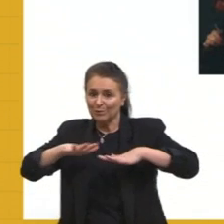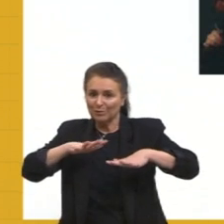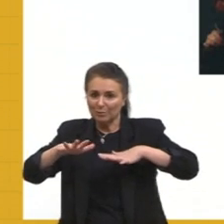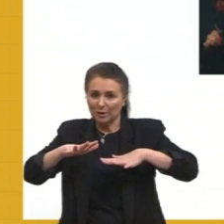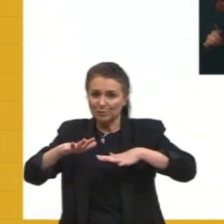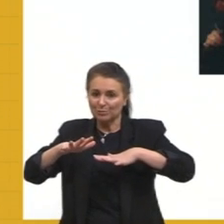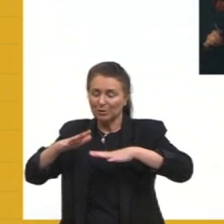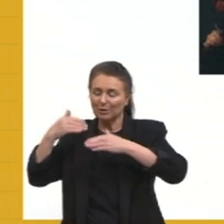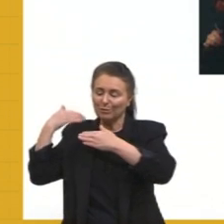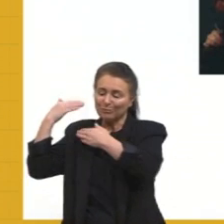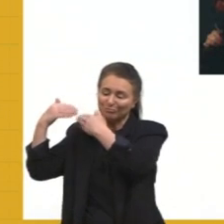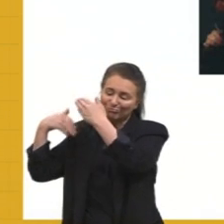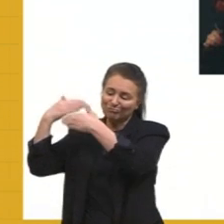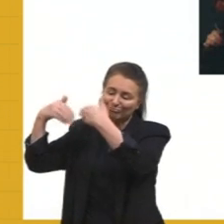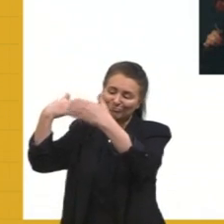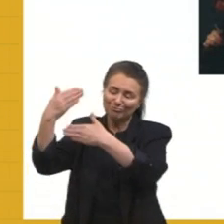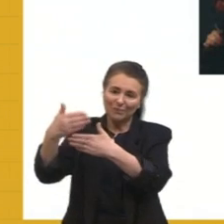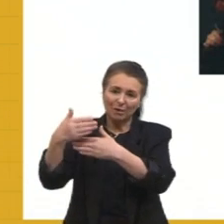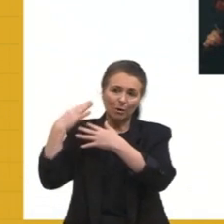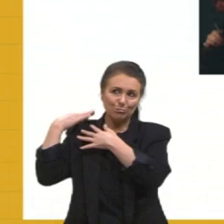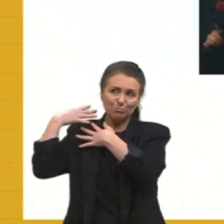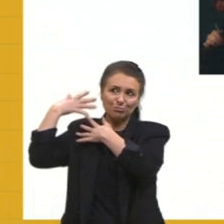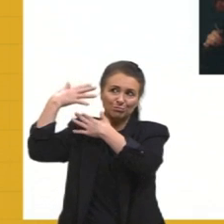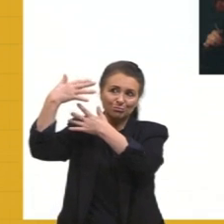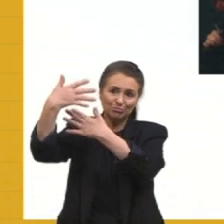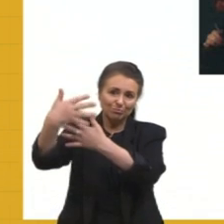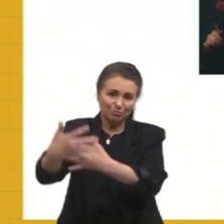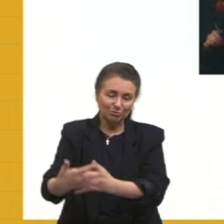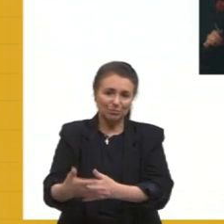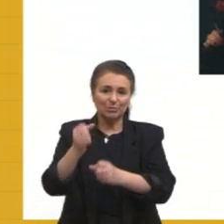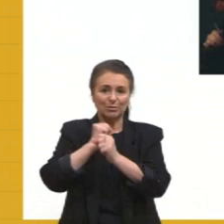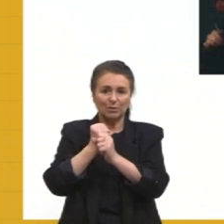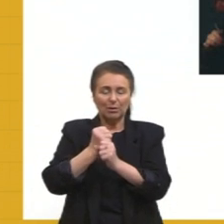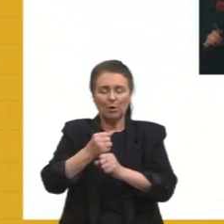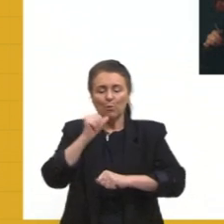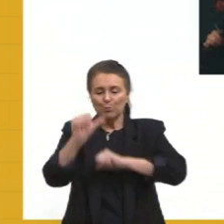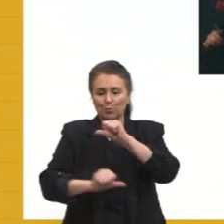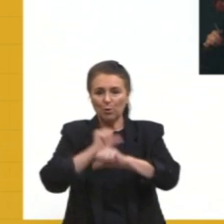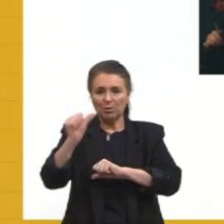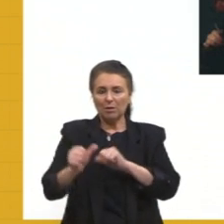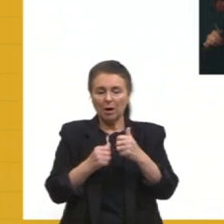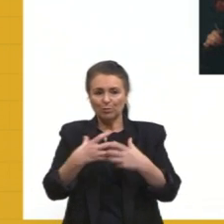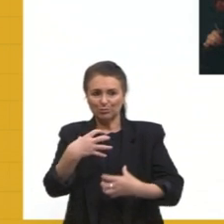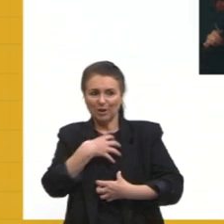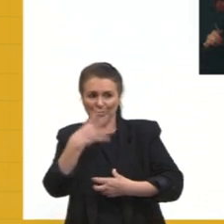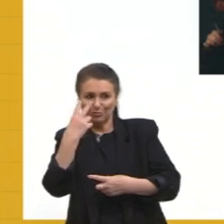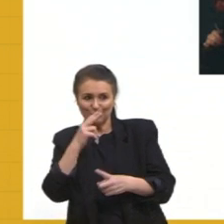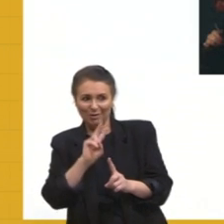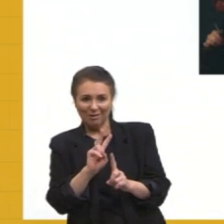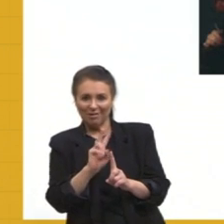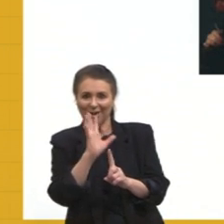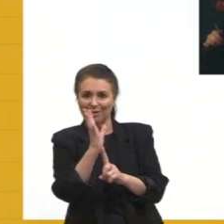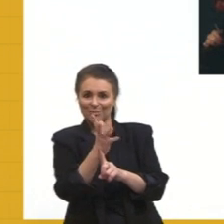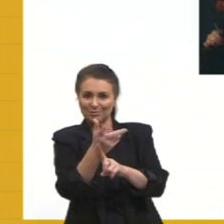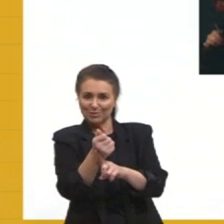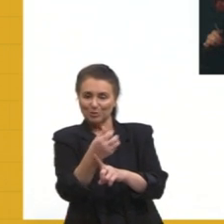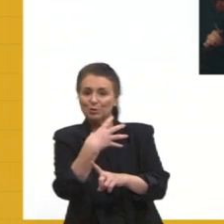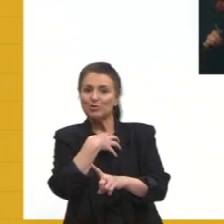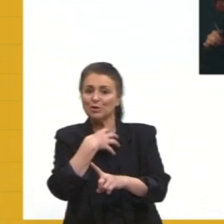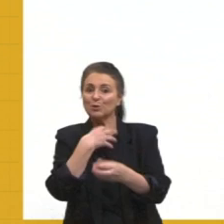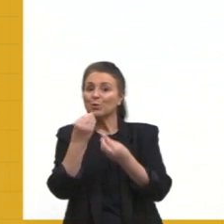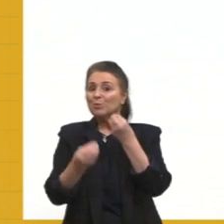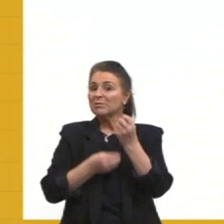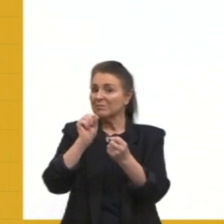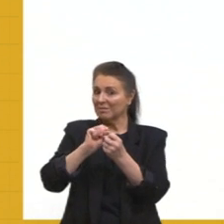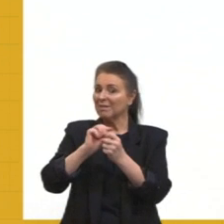longo dos anos, alterando a maneira, o olhar para a arte, portanto, a maneira como se faz a